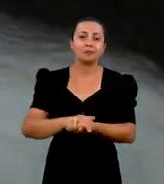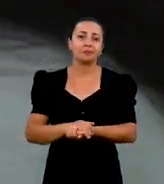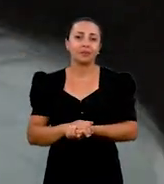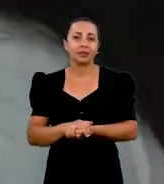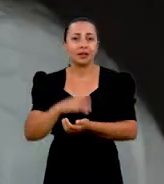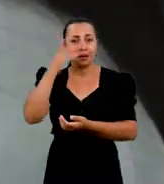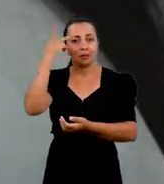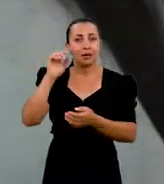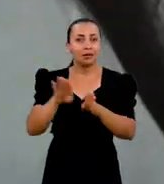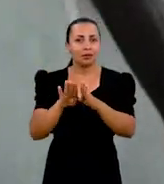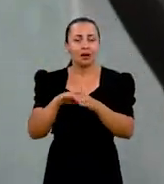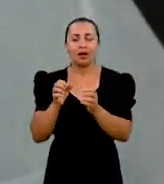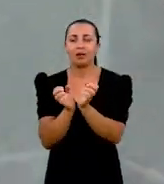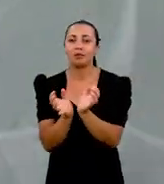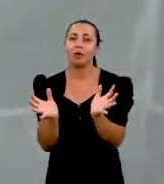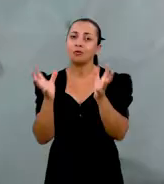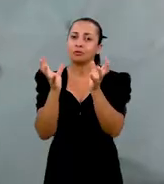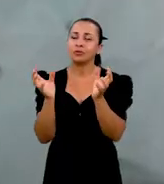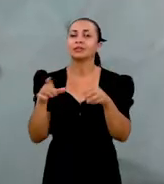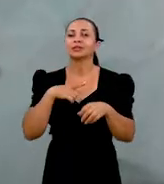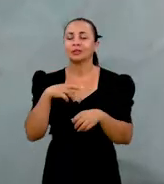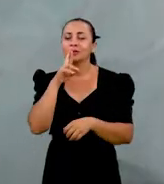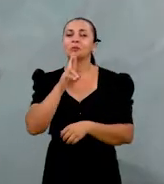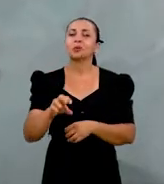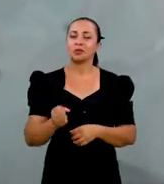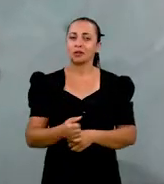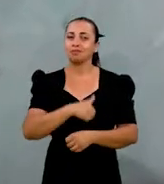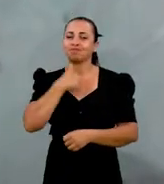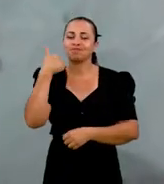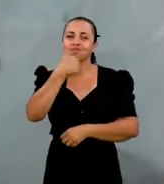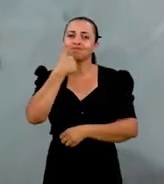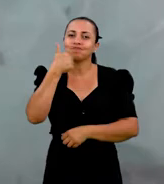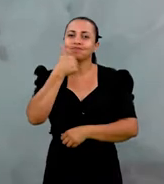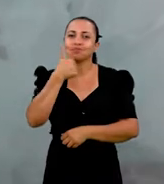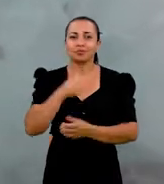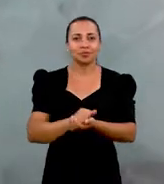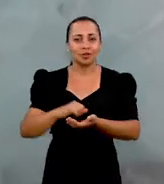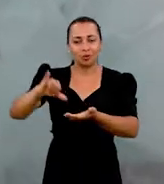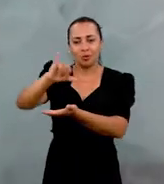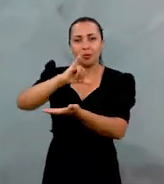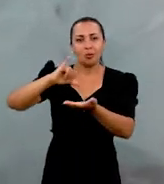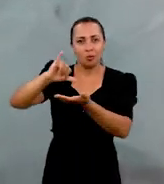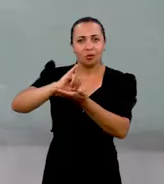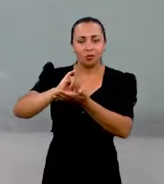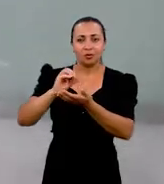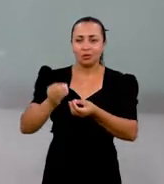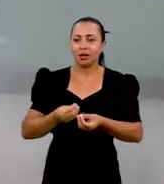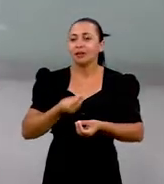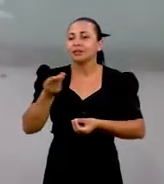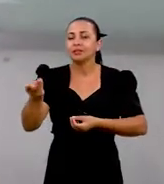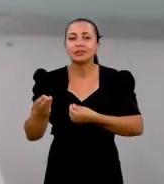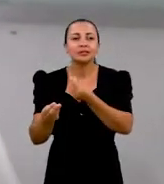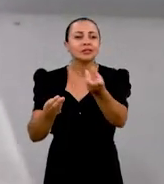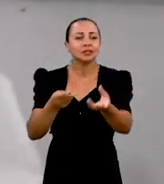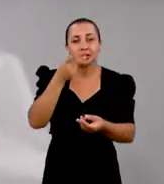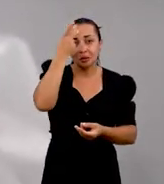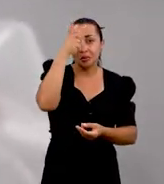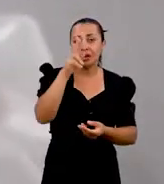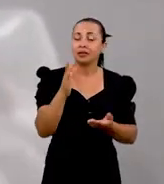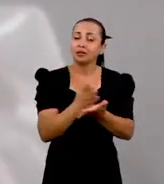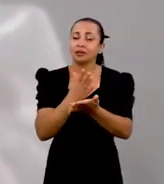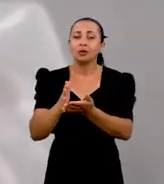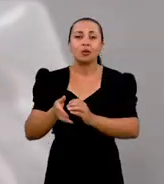o alface nós tivemos resultados positivos. Esses óleos são cedidos também para algumas